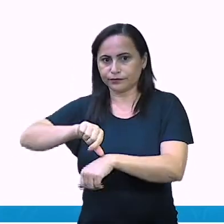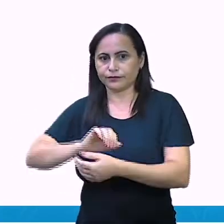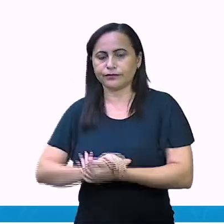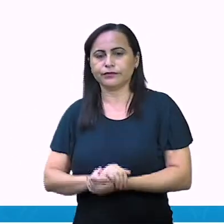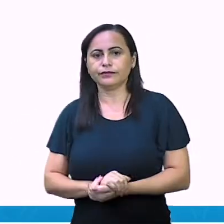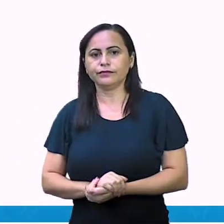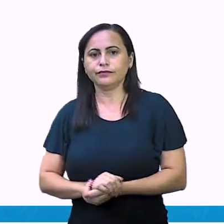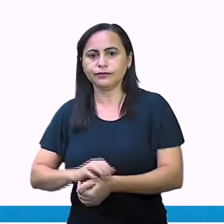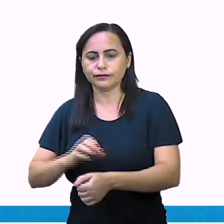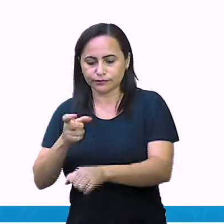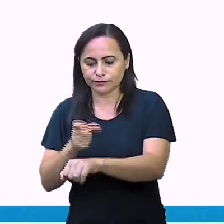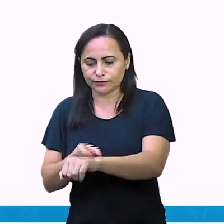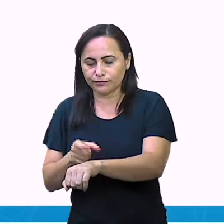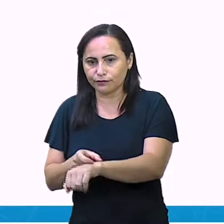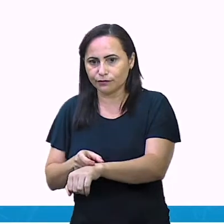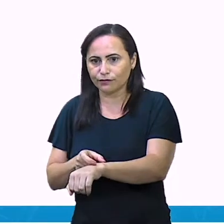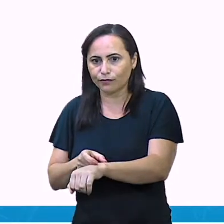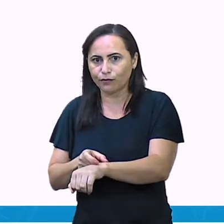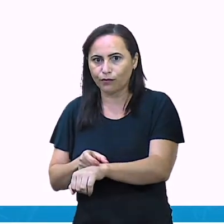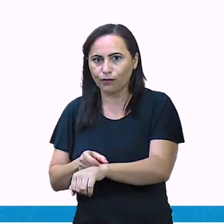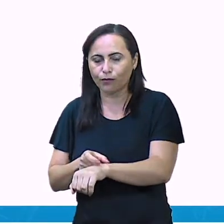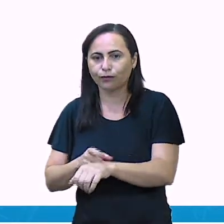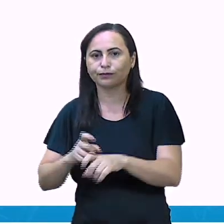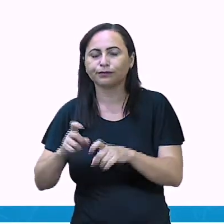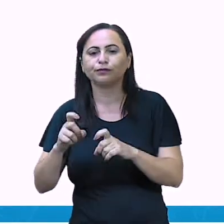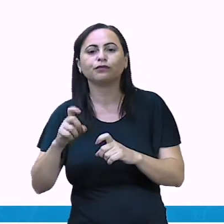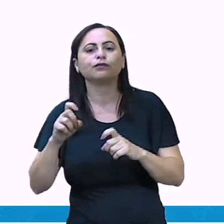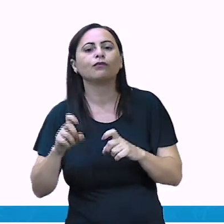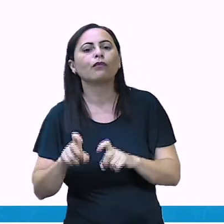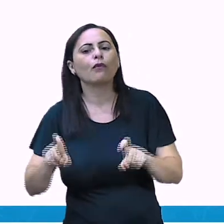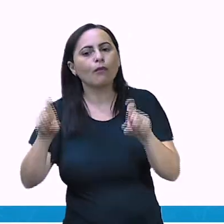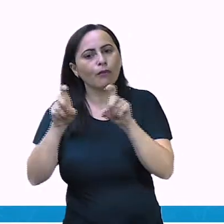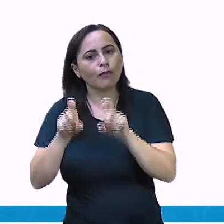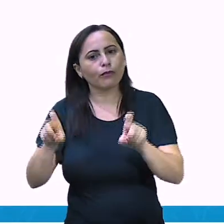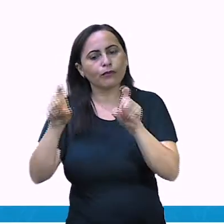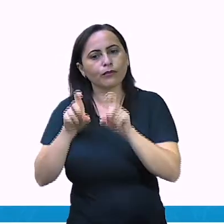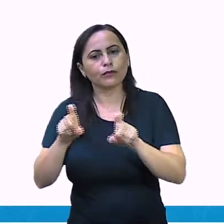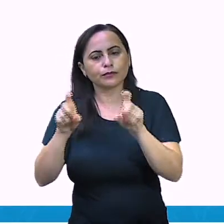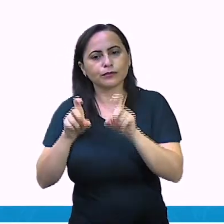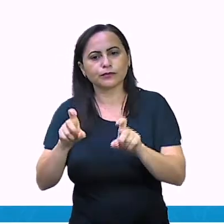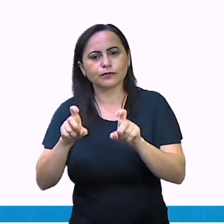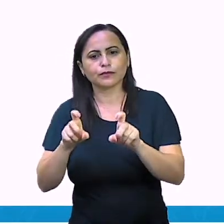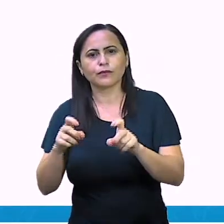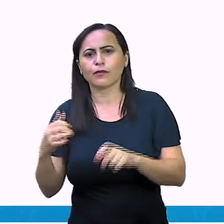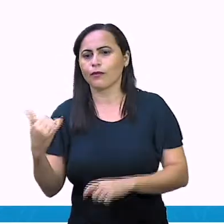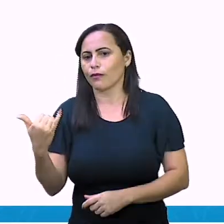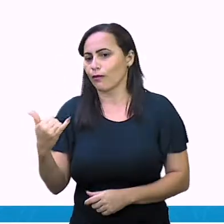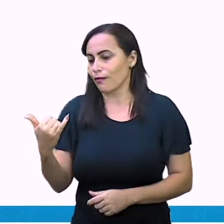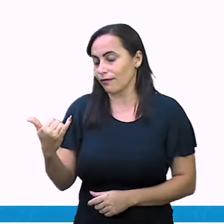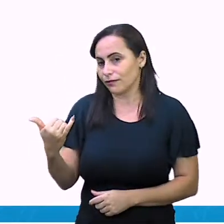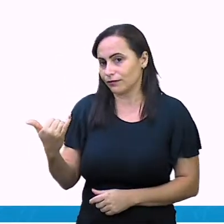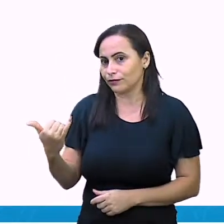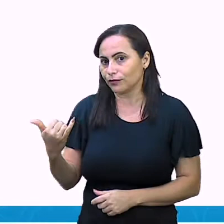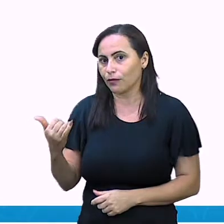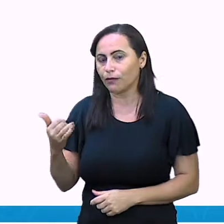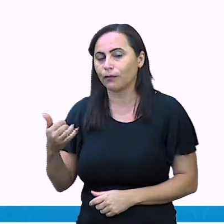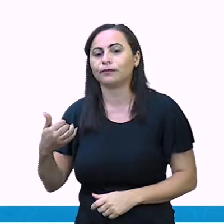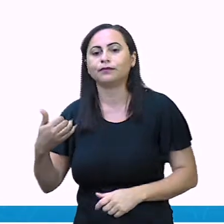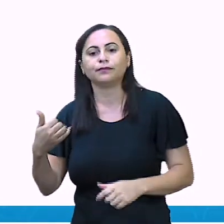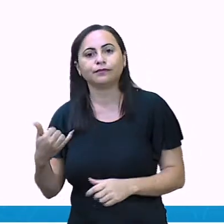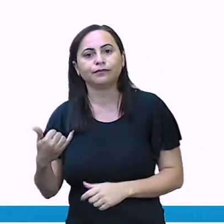pulso, onde mais? Computador, notebook, no tablet, no celular.